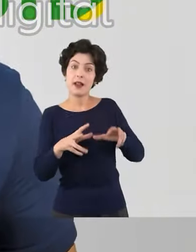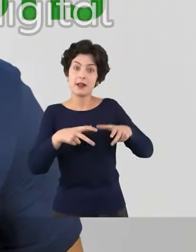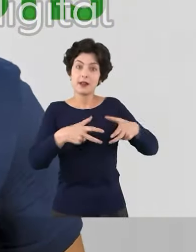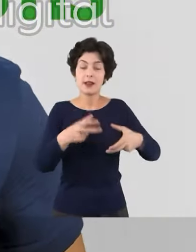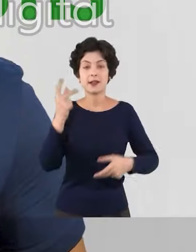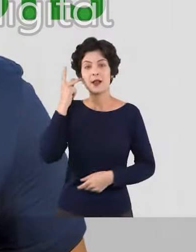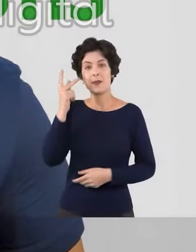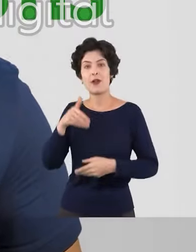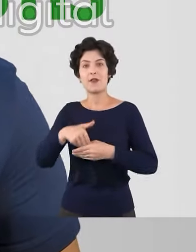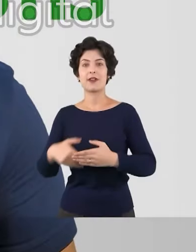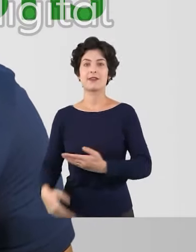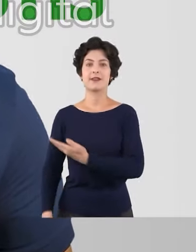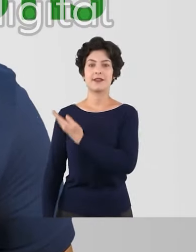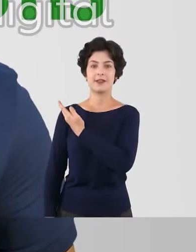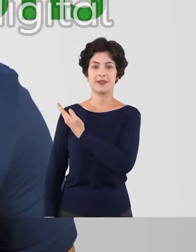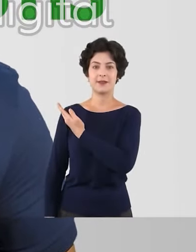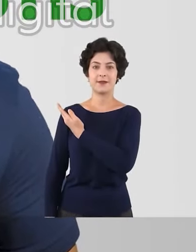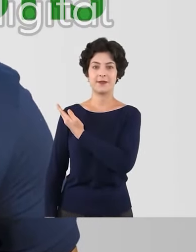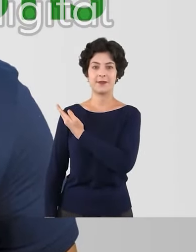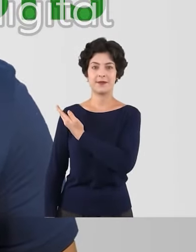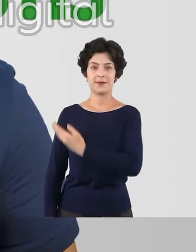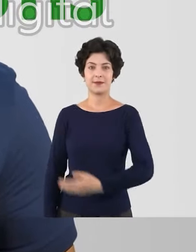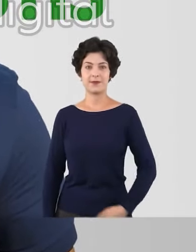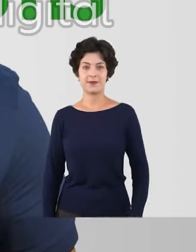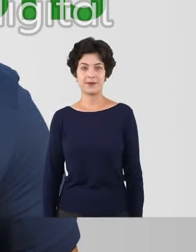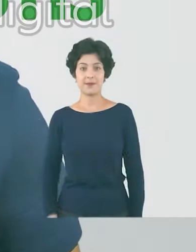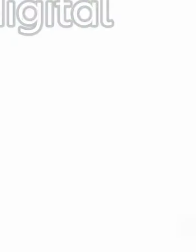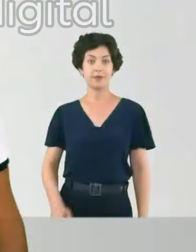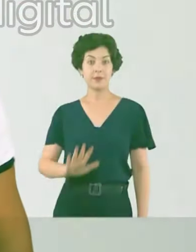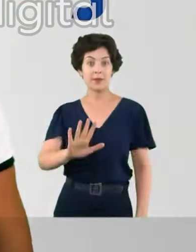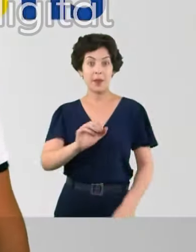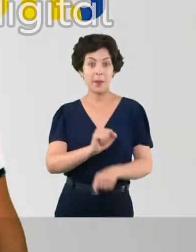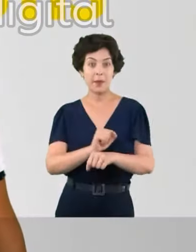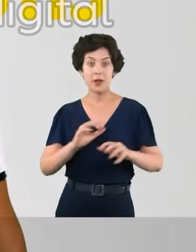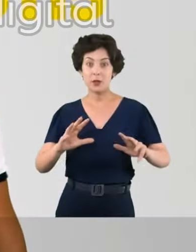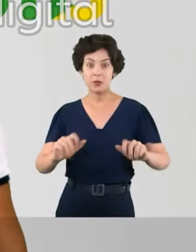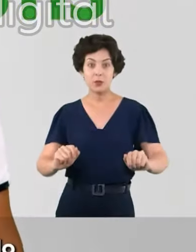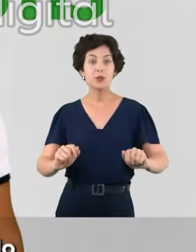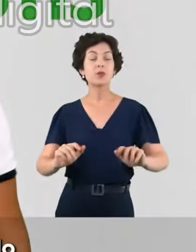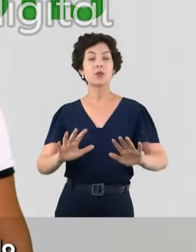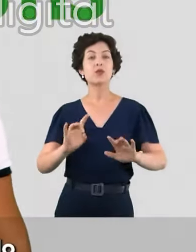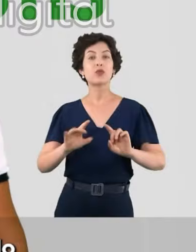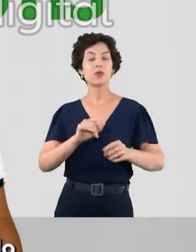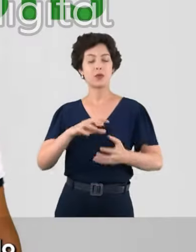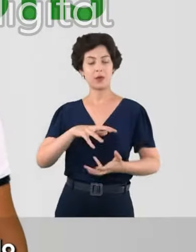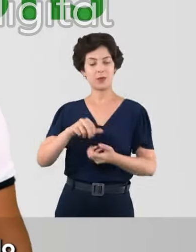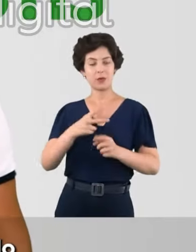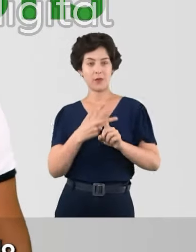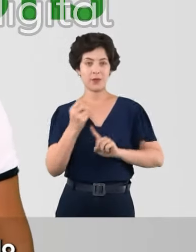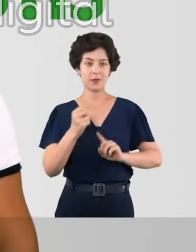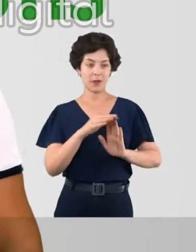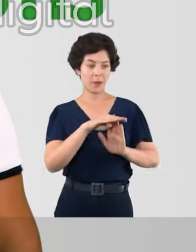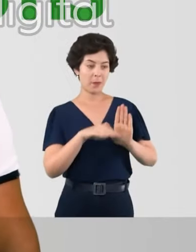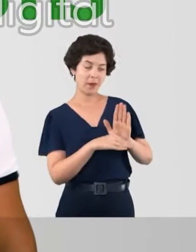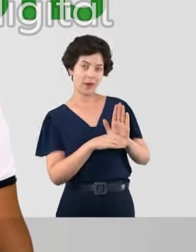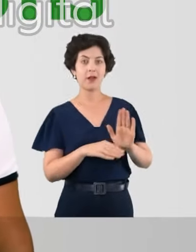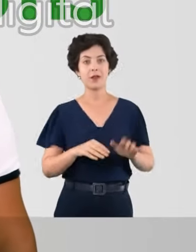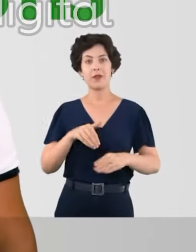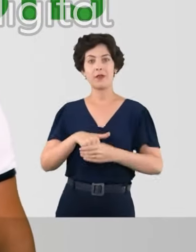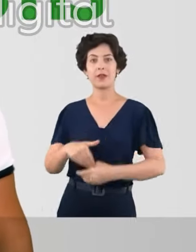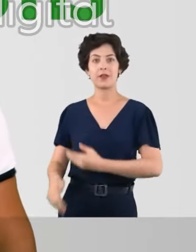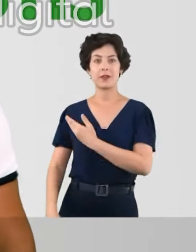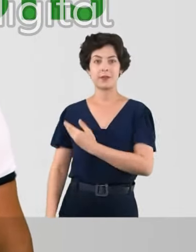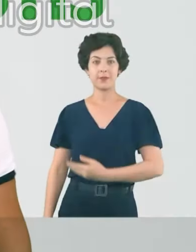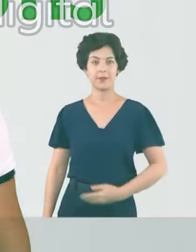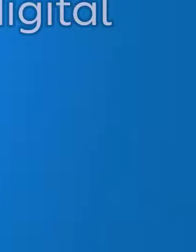representante na Câmara Municipal de São Paulo. Vote Henrique Gomes ou Baby, 15115. Para tudo, para tudo, para tudo. Só quem tem mundial e nunca foi rebaixado, vai votar ou